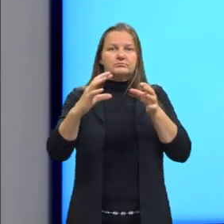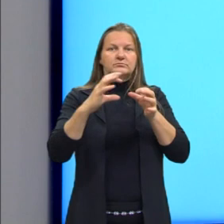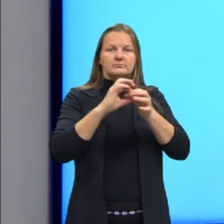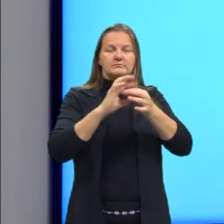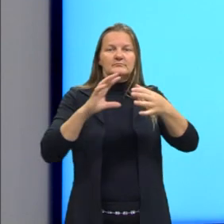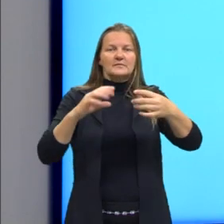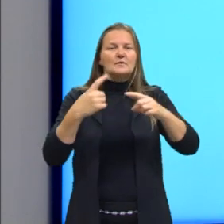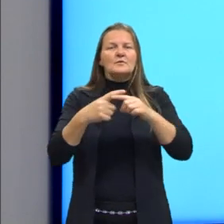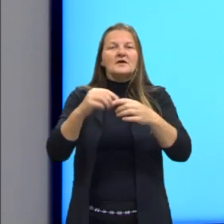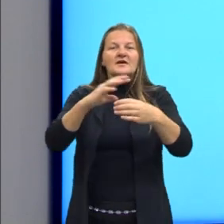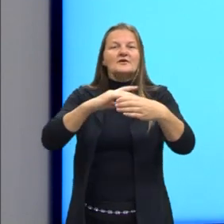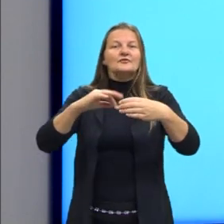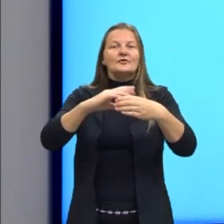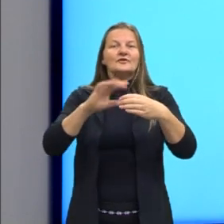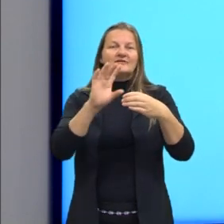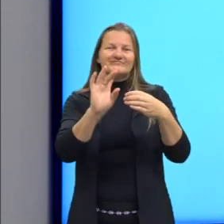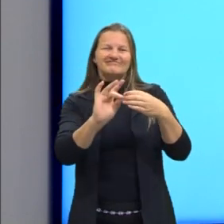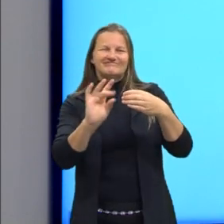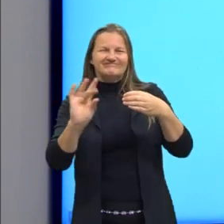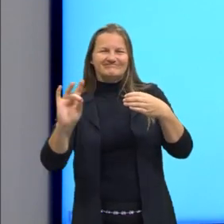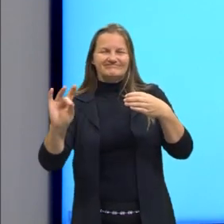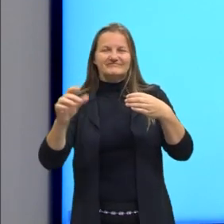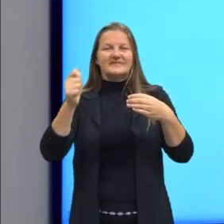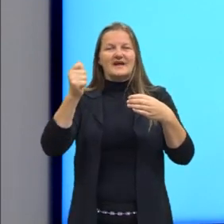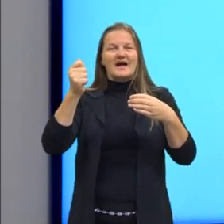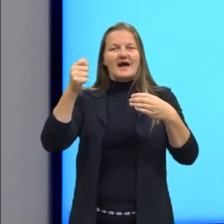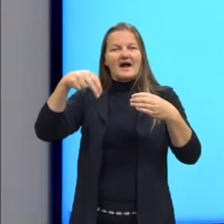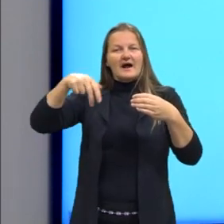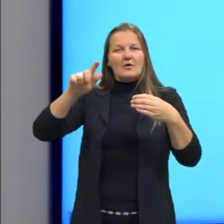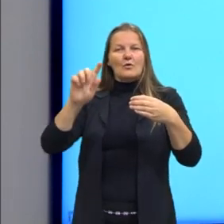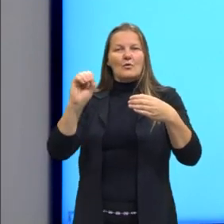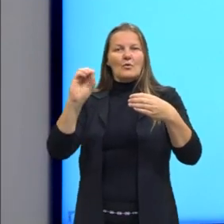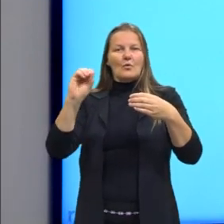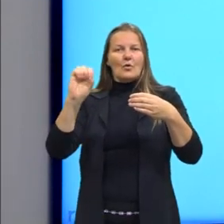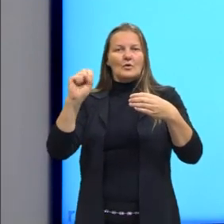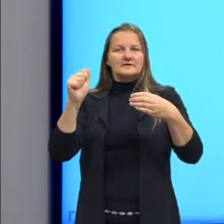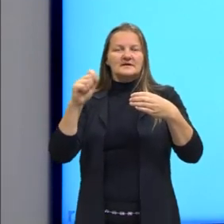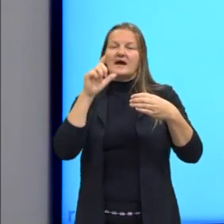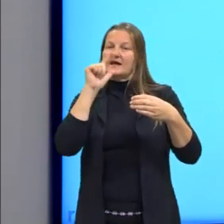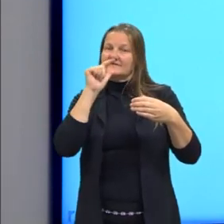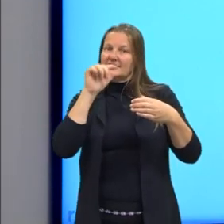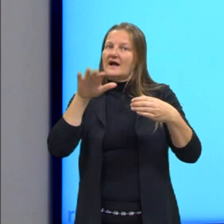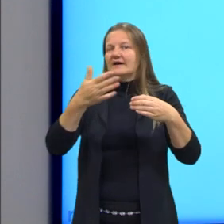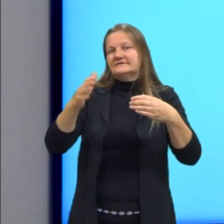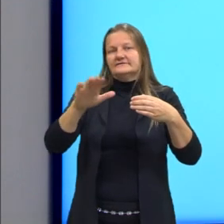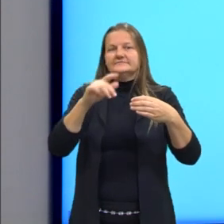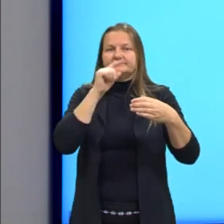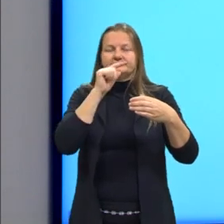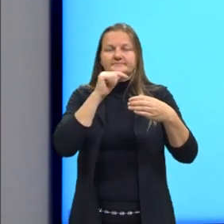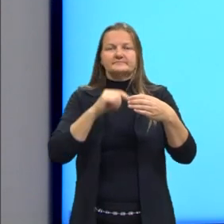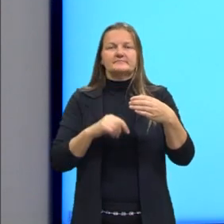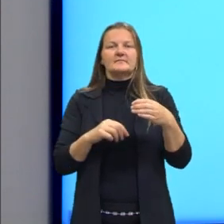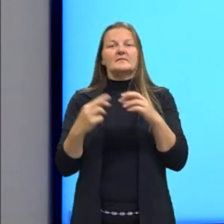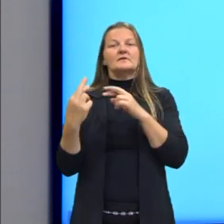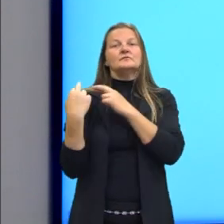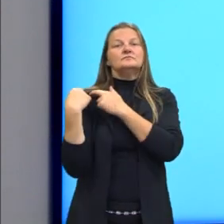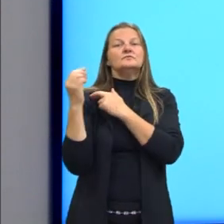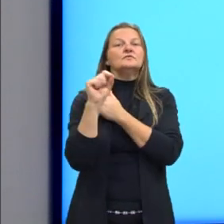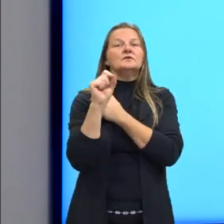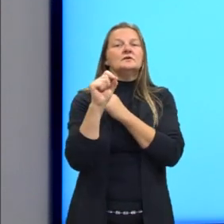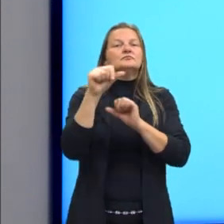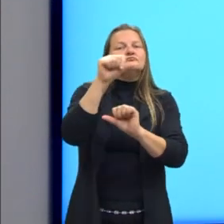estamos falando de soluções aquosas, ou seja, esse solvente é a água. São responsáveis por